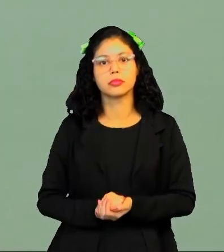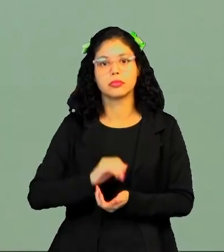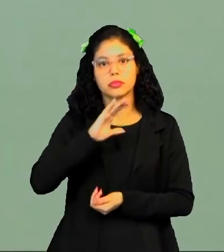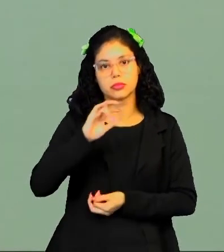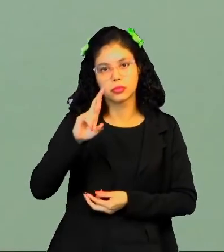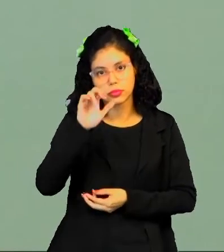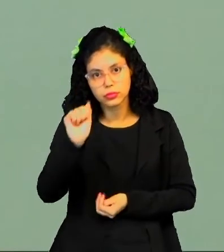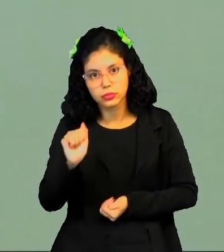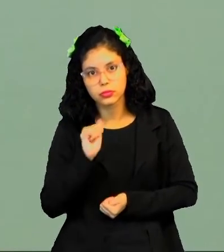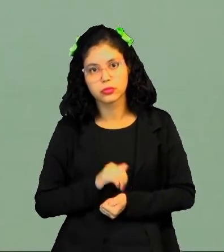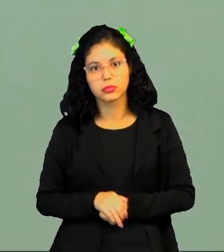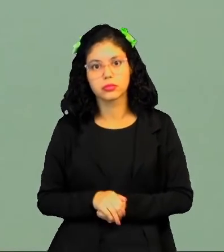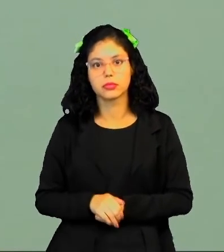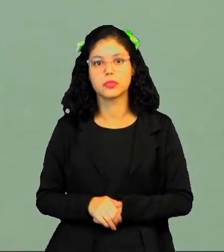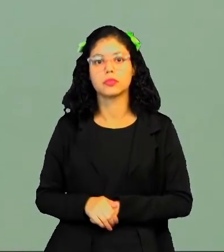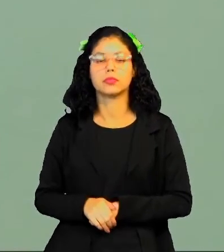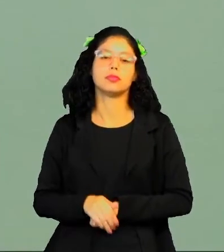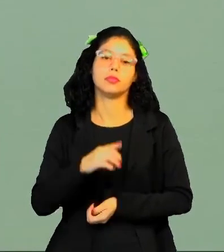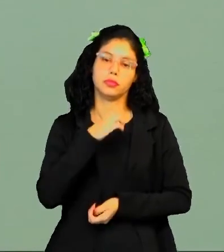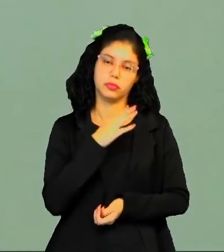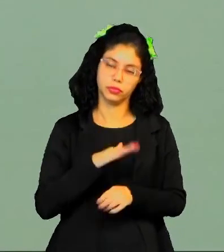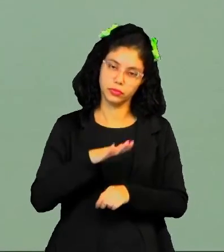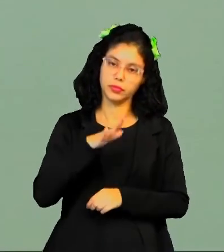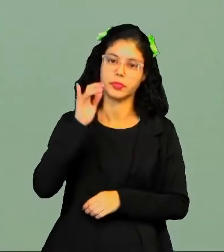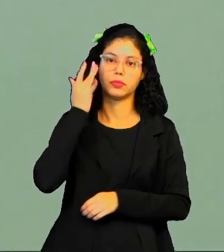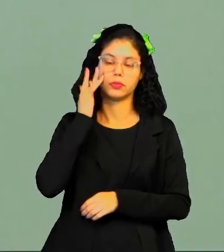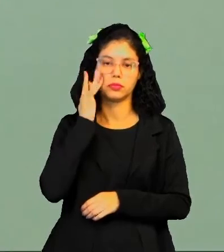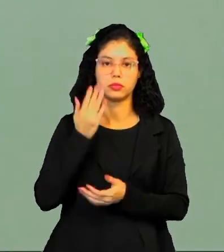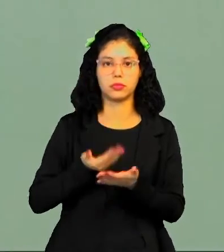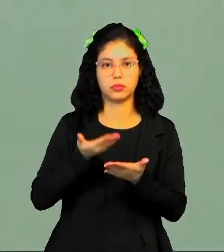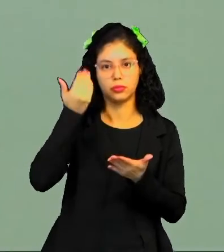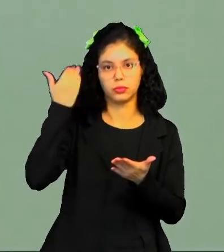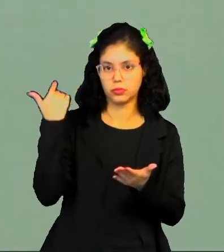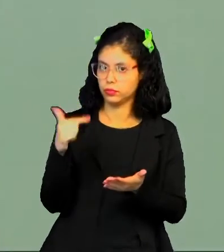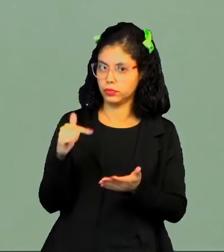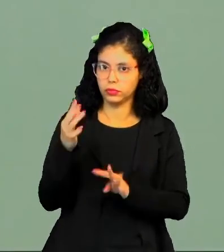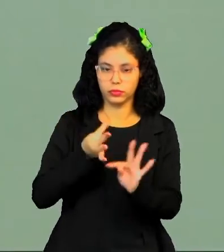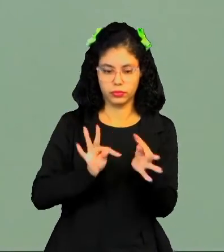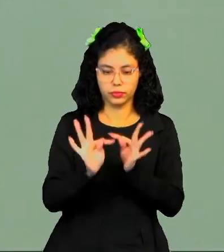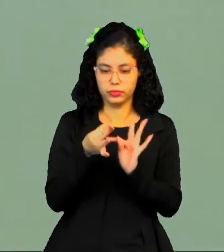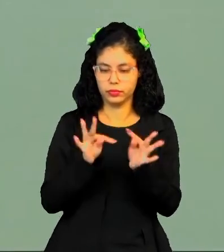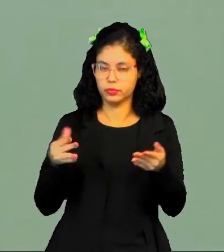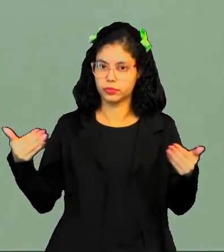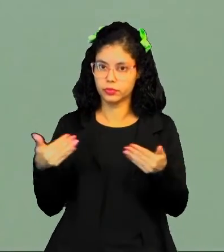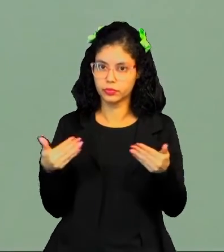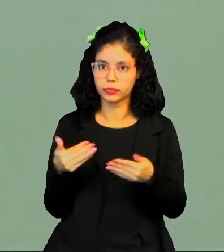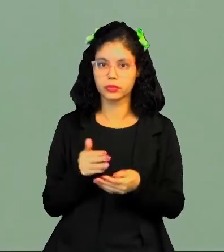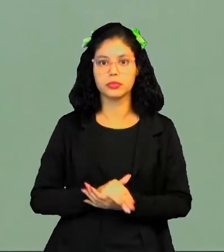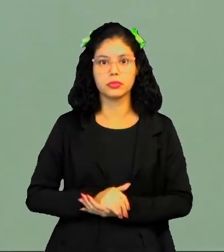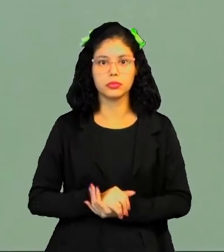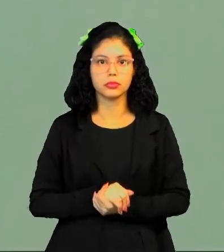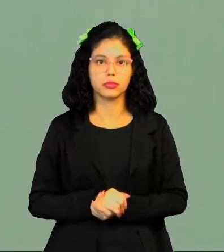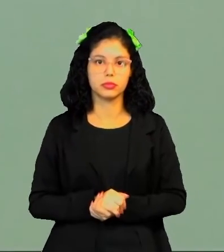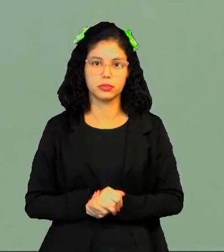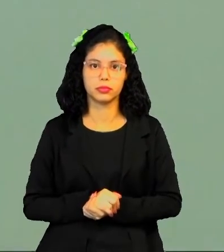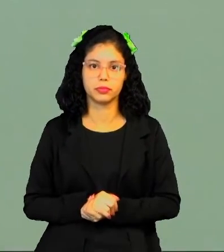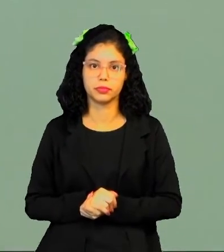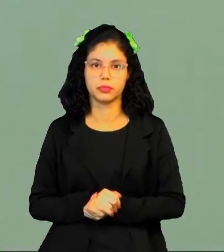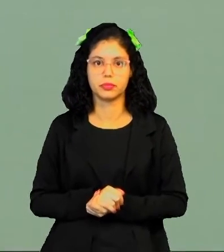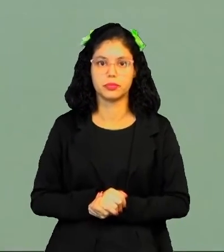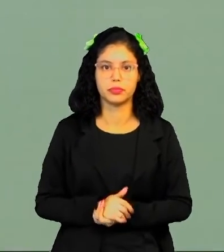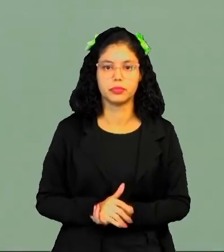Pelada, né? A febre do ouro, né? Mas naquele período não existia a tecnologia apropriada, né? Para continuar